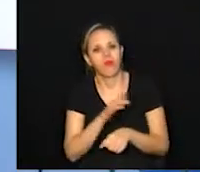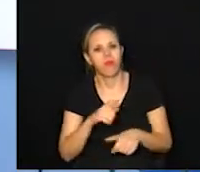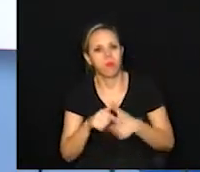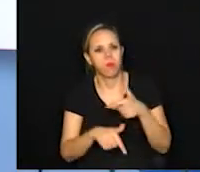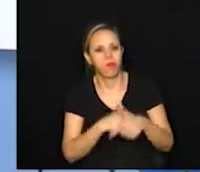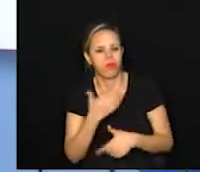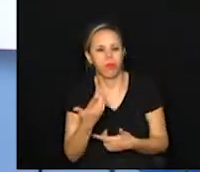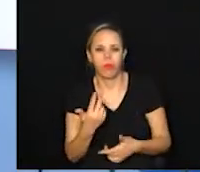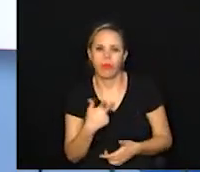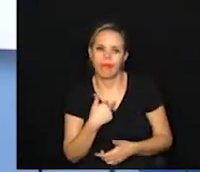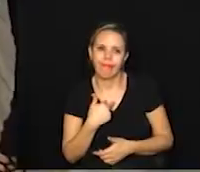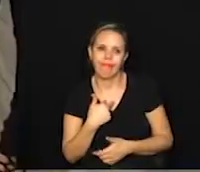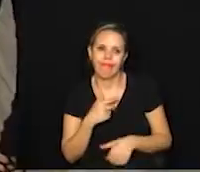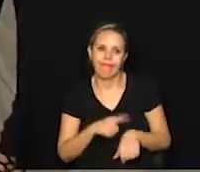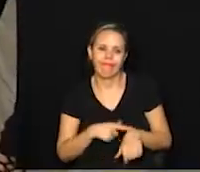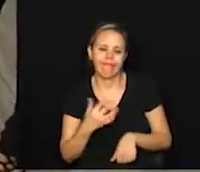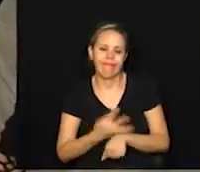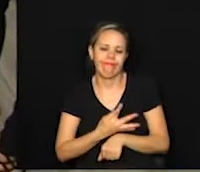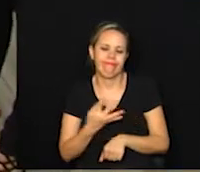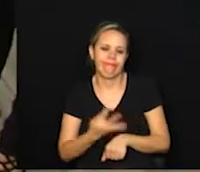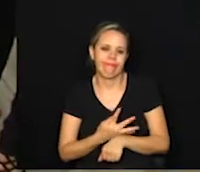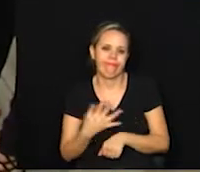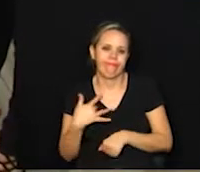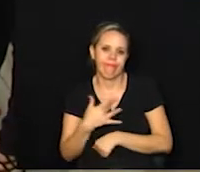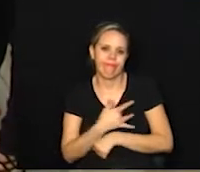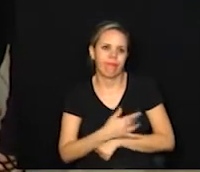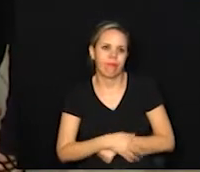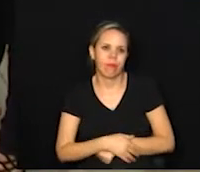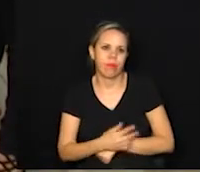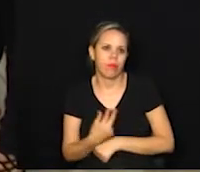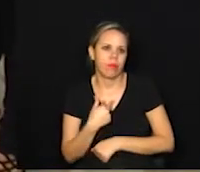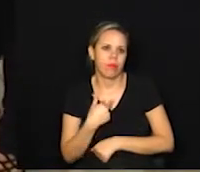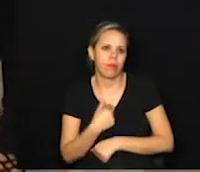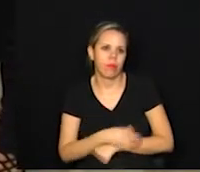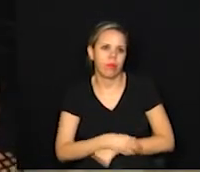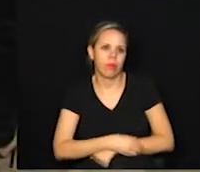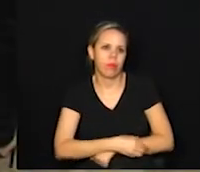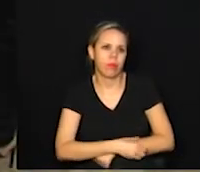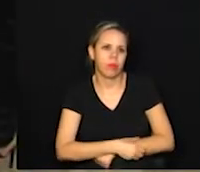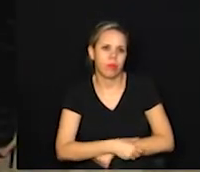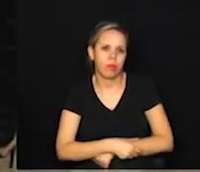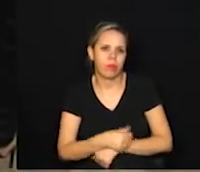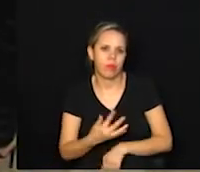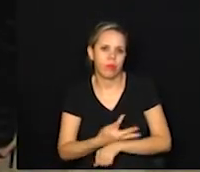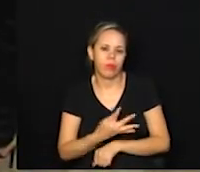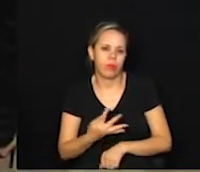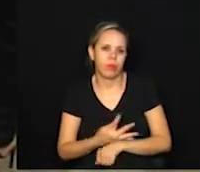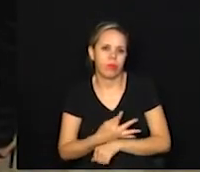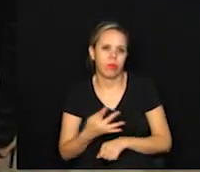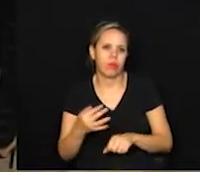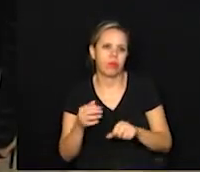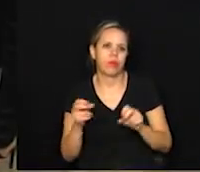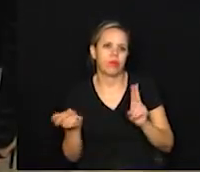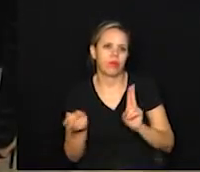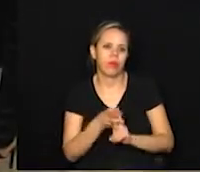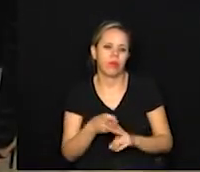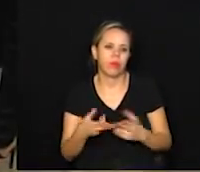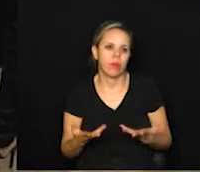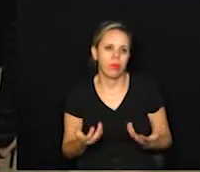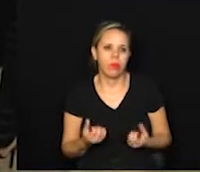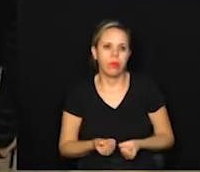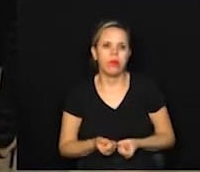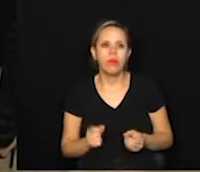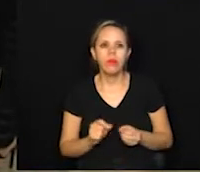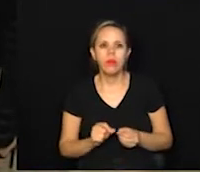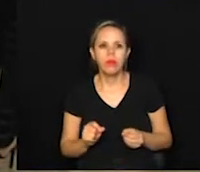com mais isso, né? A gente está nesse momento tão delicado de saúde, Gabriel? Não podemos, né? Já está sobrecarregado o sistema de saúde, então vamos